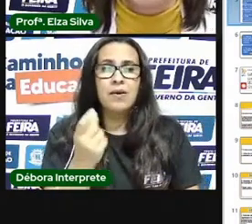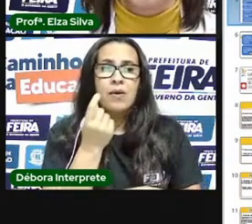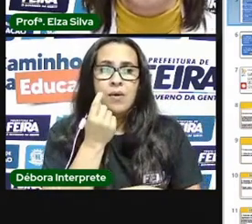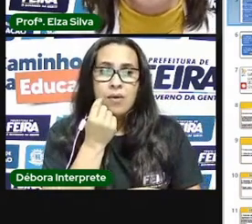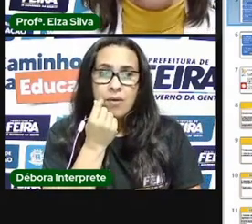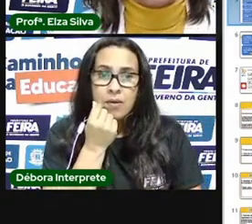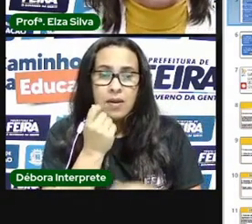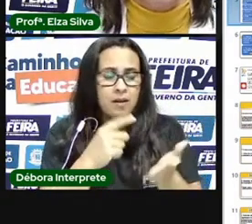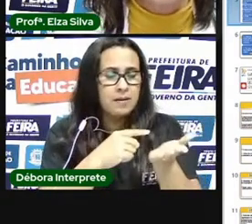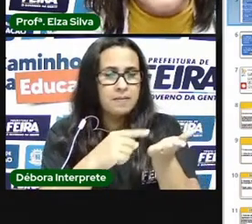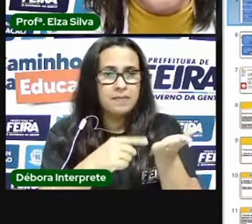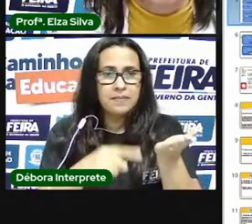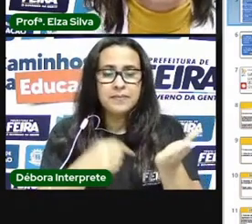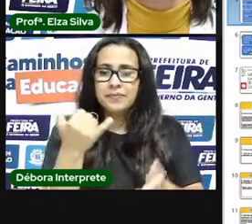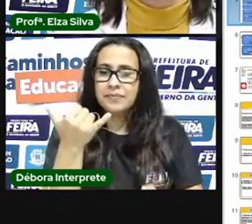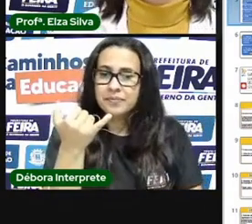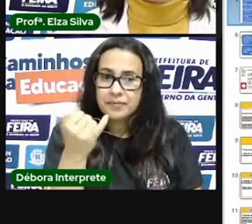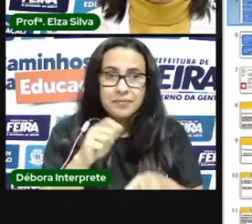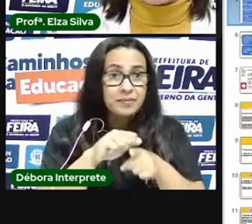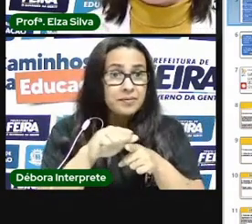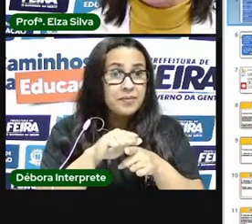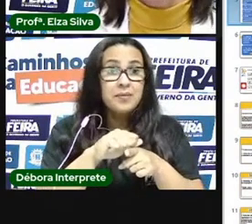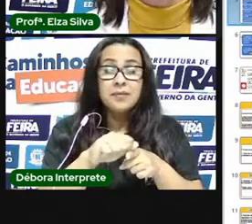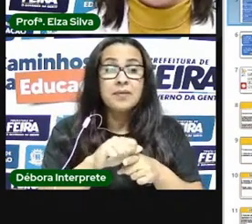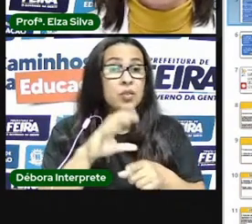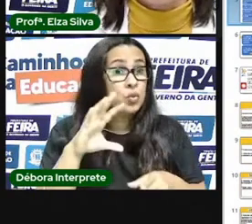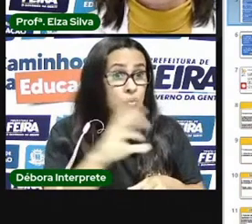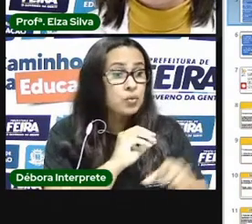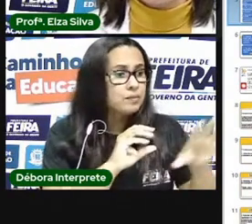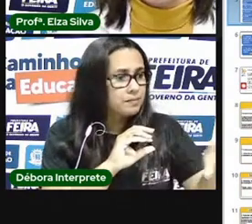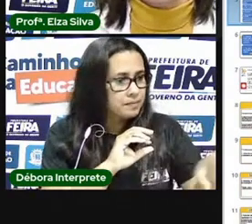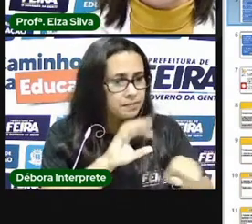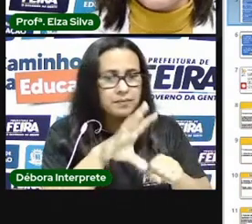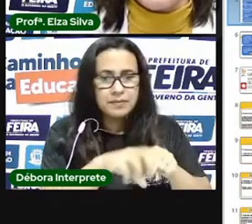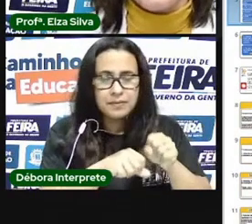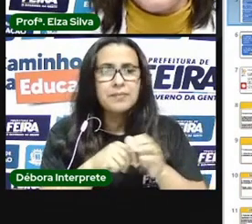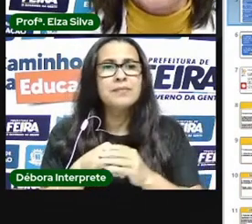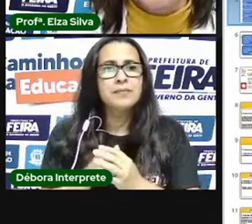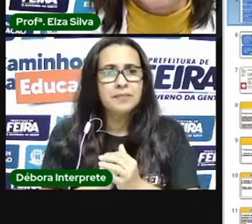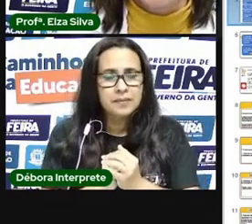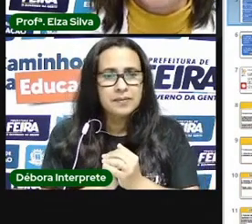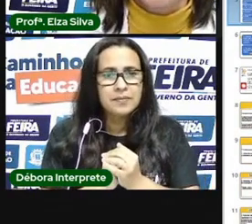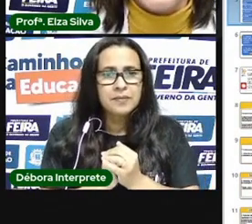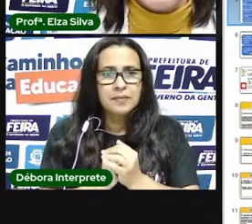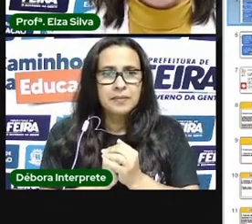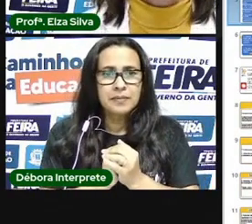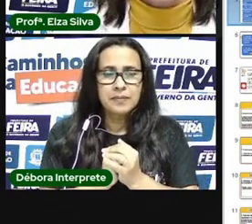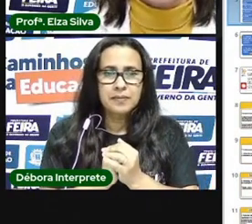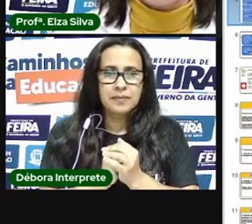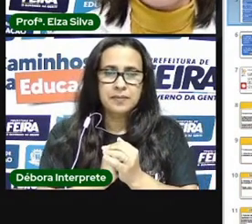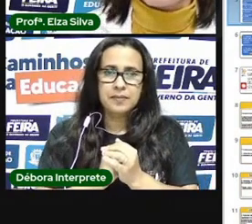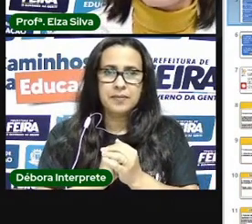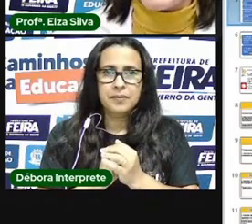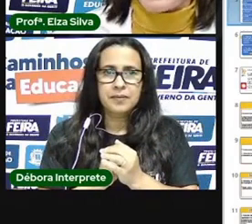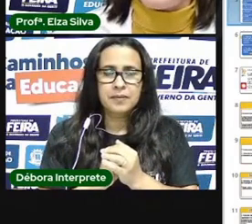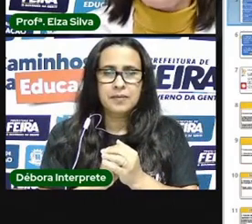borracha, tudo o que você acha que é necessário para aprender e acompanhar esta aula. Se